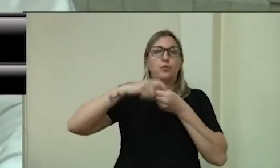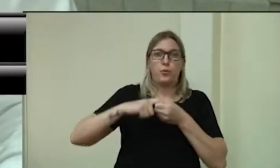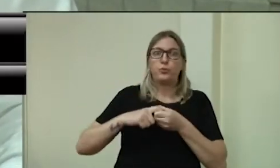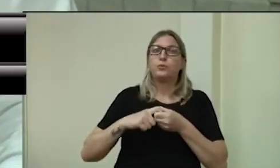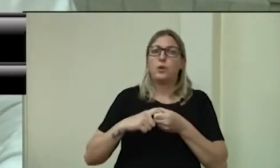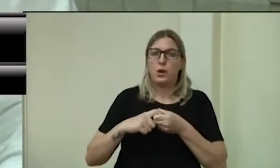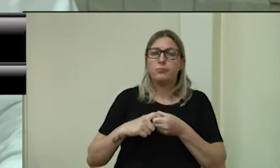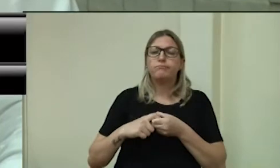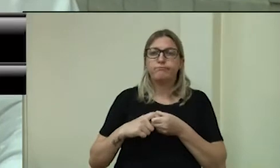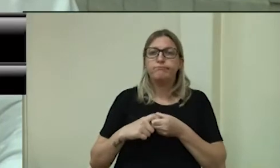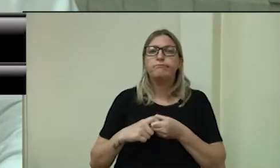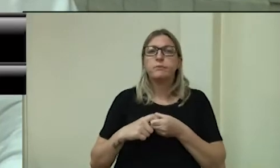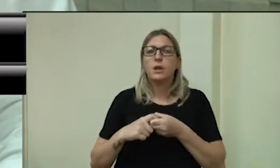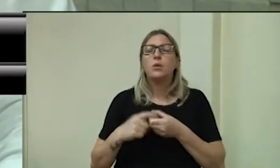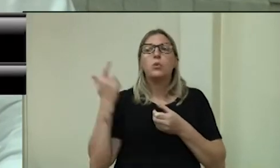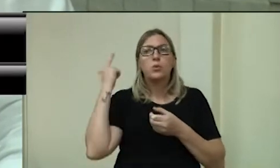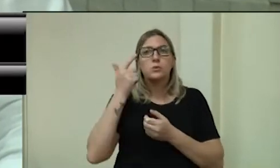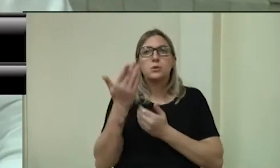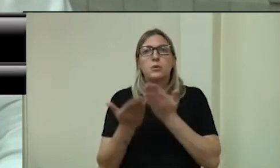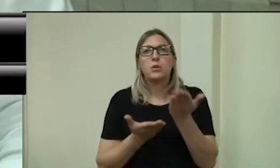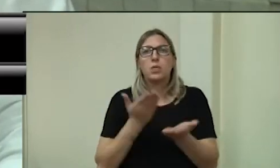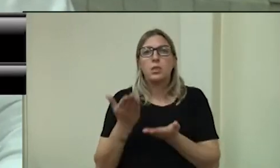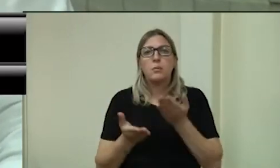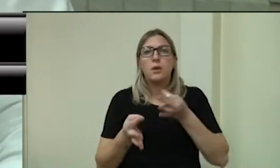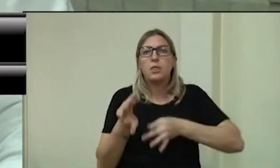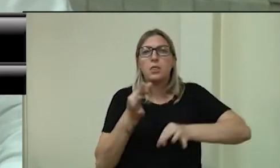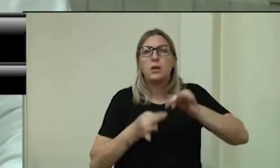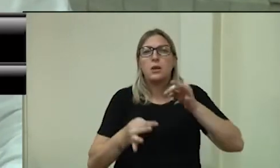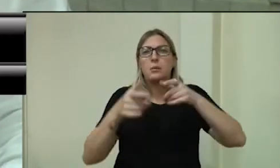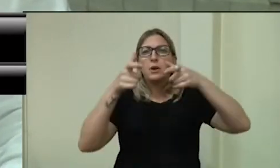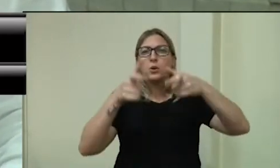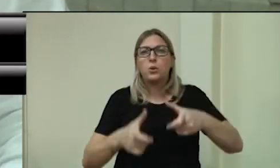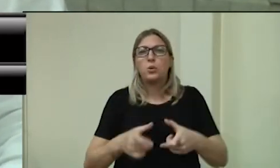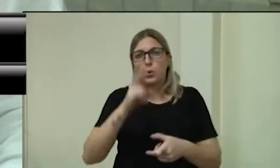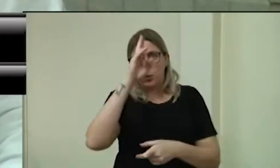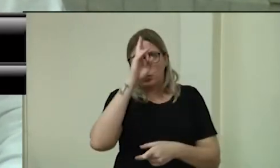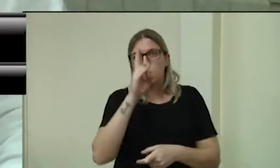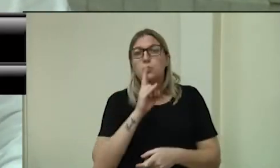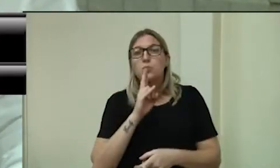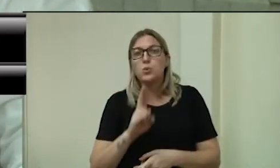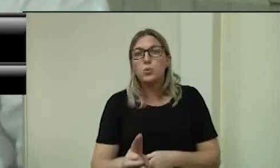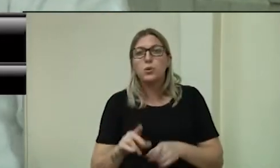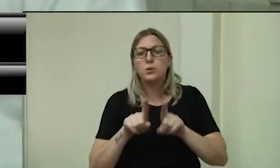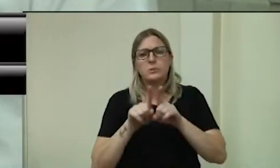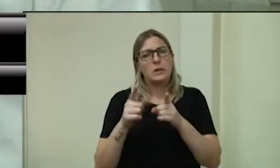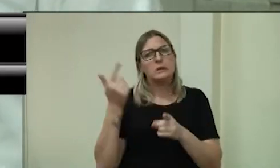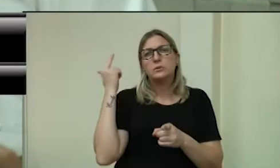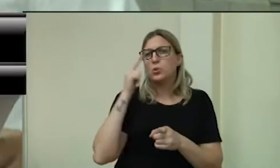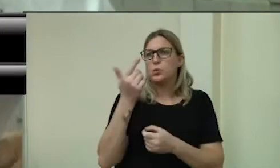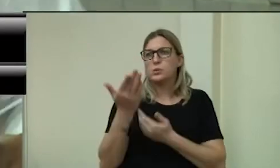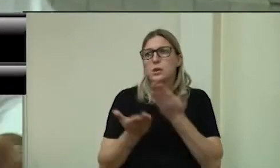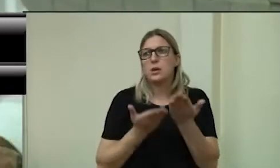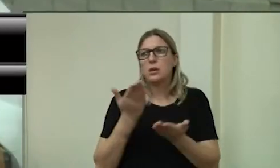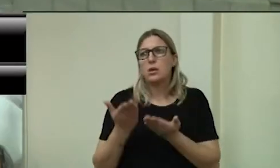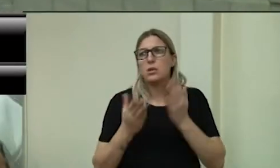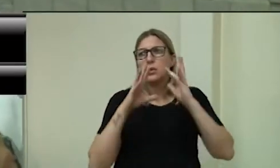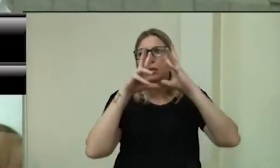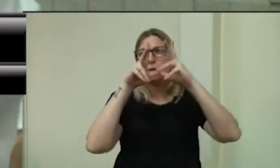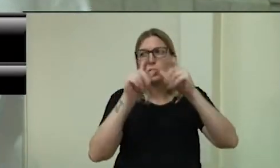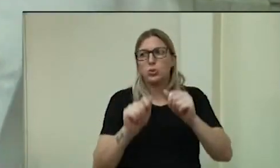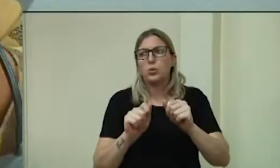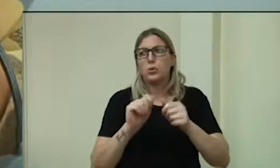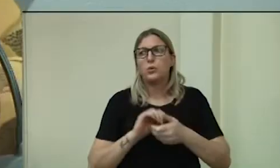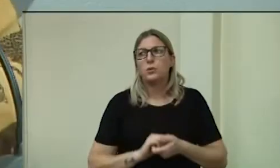custo na URI, mas a gente sabe também que, devido à pandemia, eles não estão atendendo a todos que precisam. Então, era esse o meu pedido, senhor presidente. Obrigado.